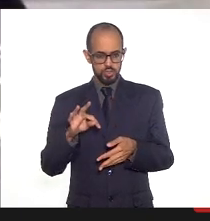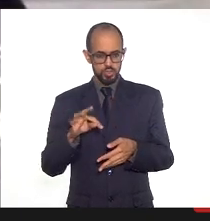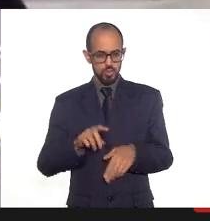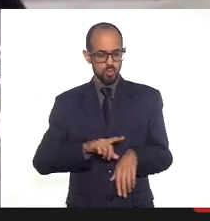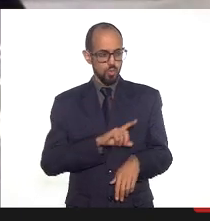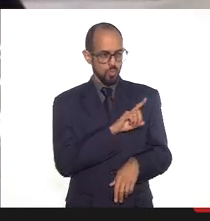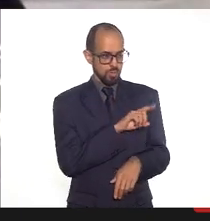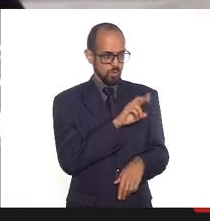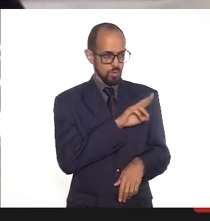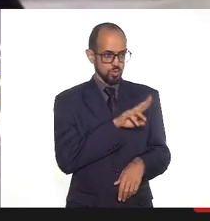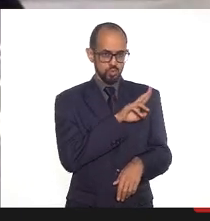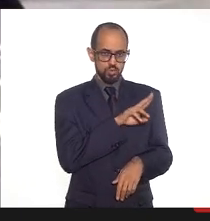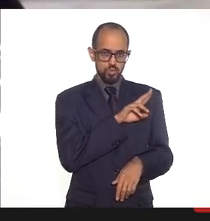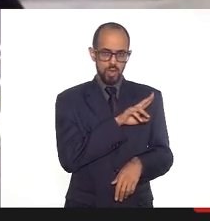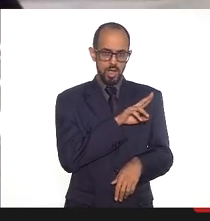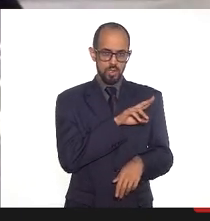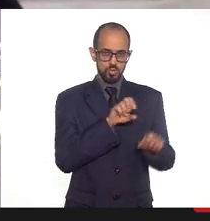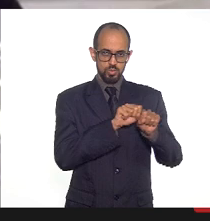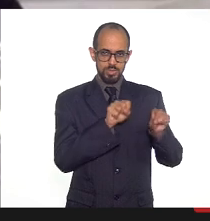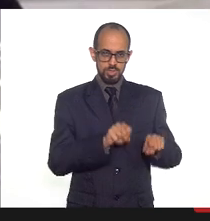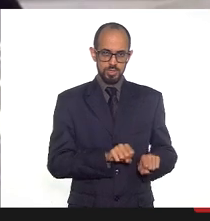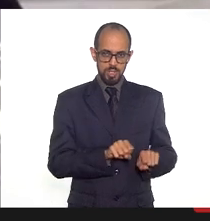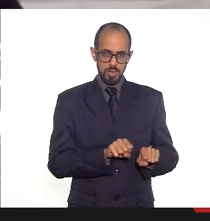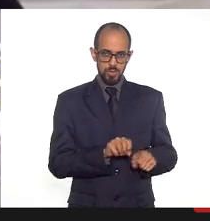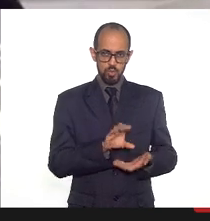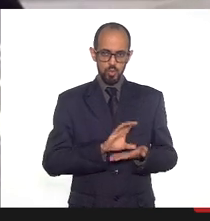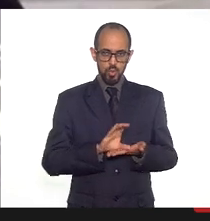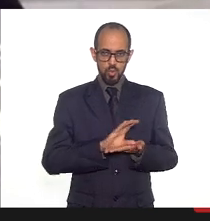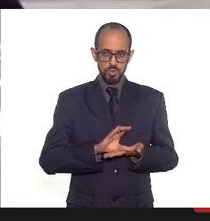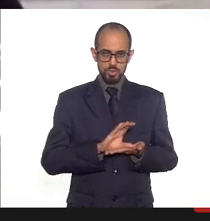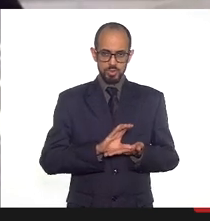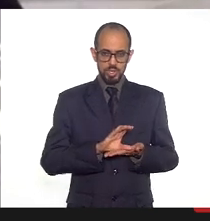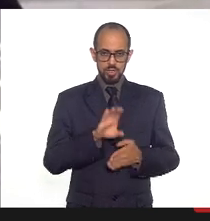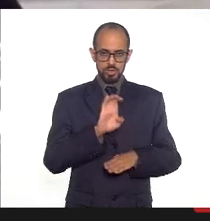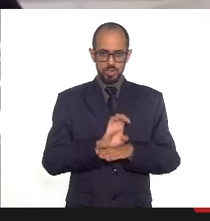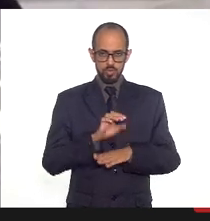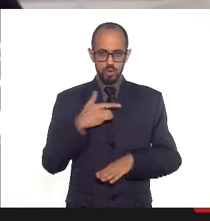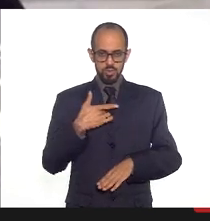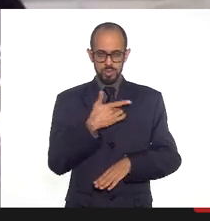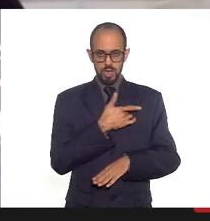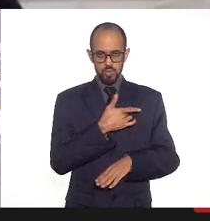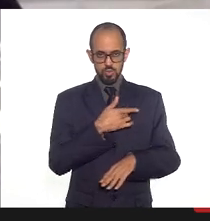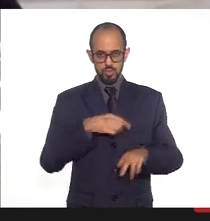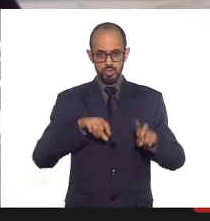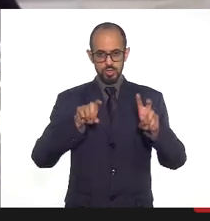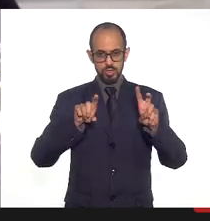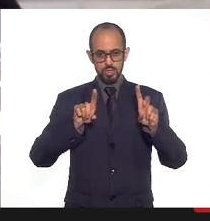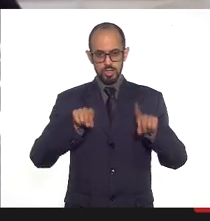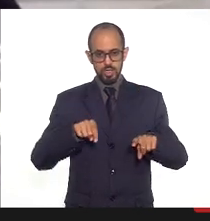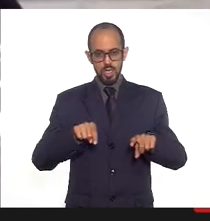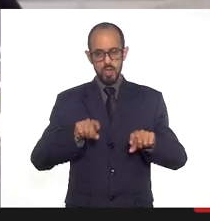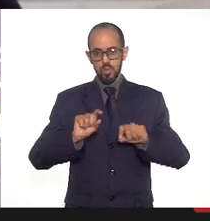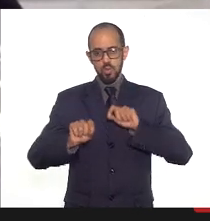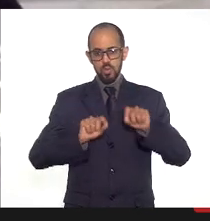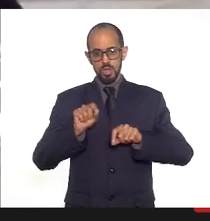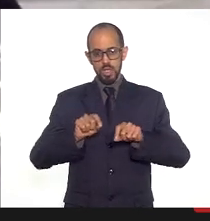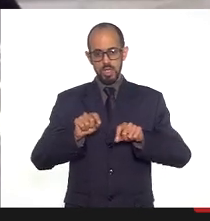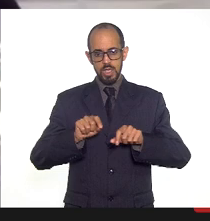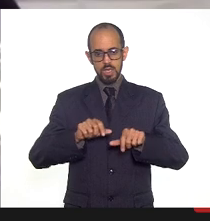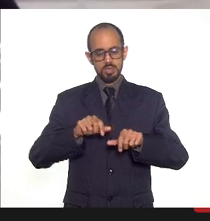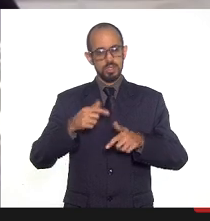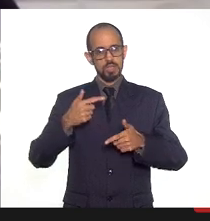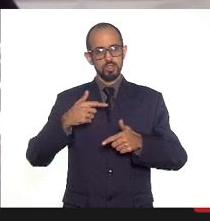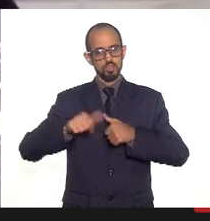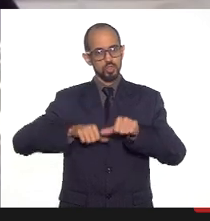usuários do sistema do Conselho Estadual de Saúde, a questão que o rodízio de secretários apresenta um